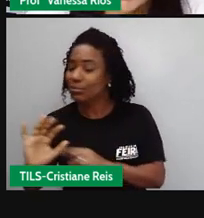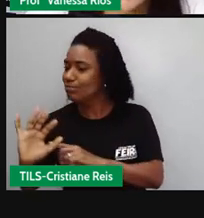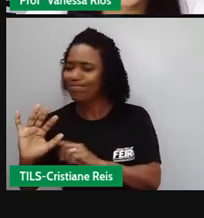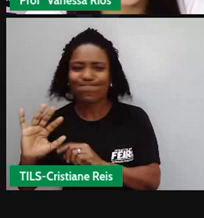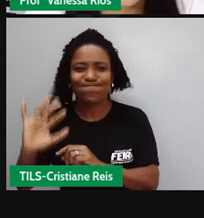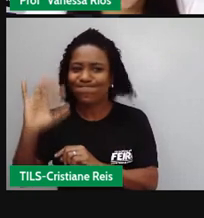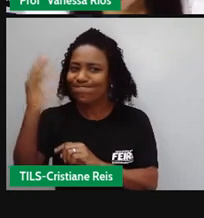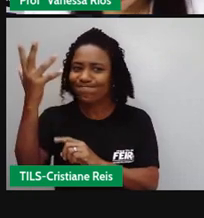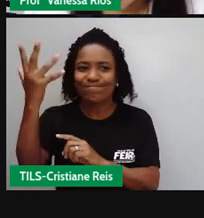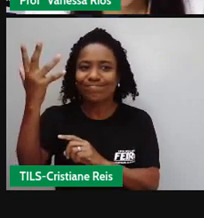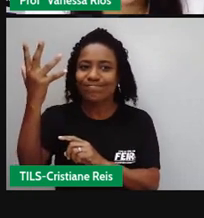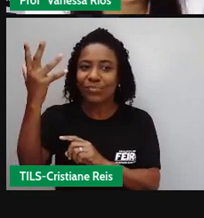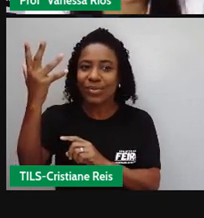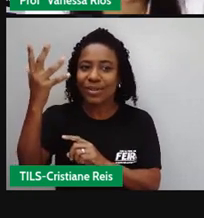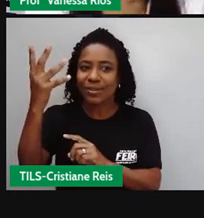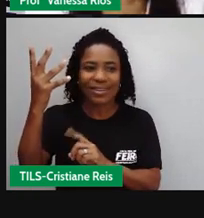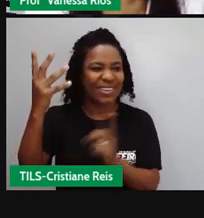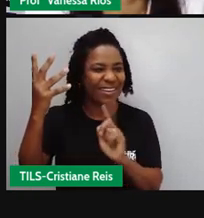acontecer.